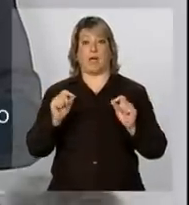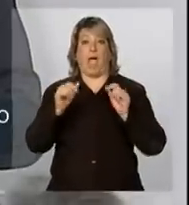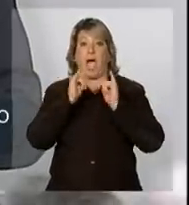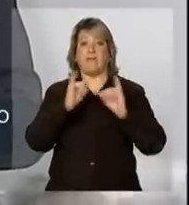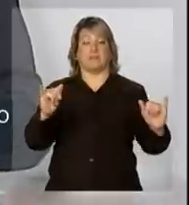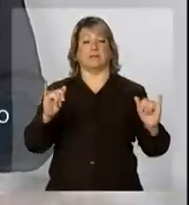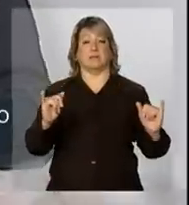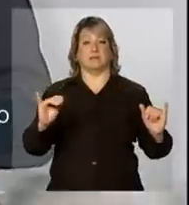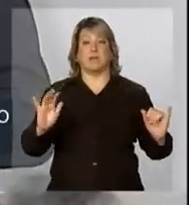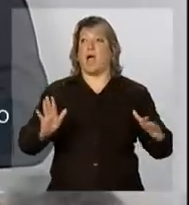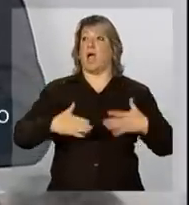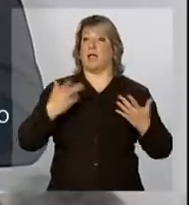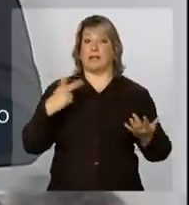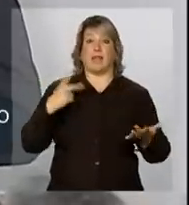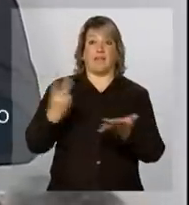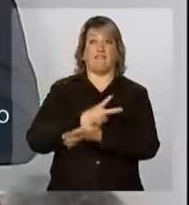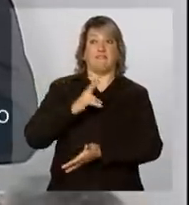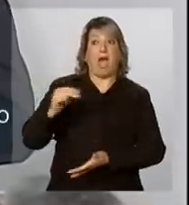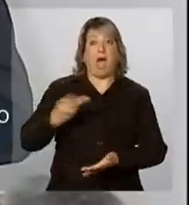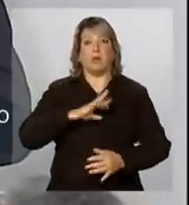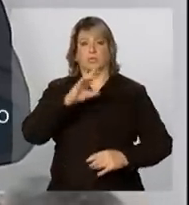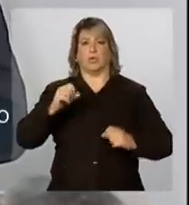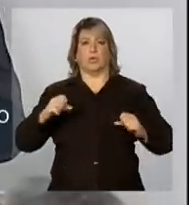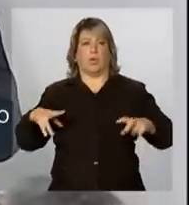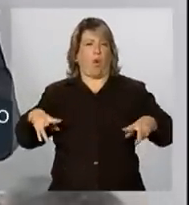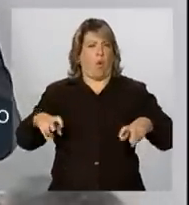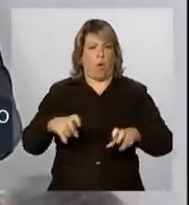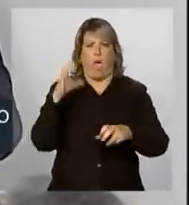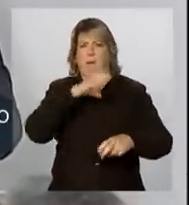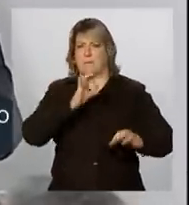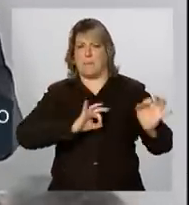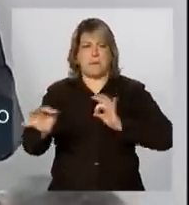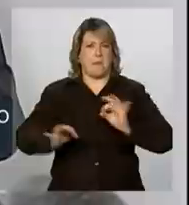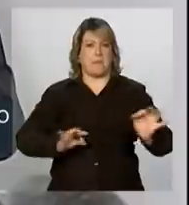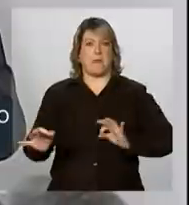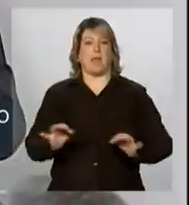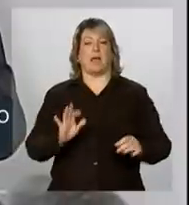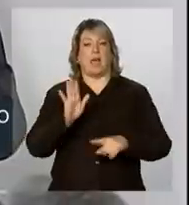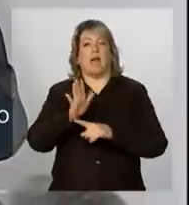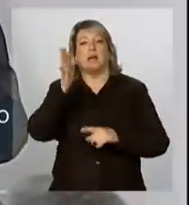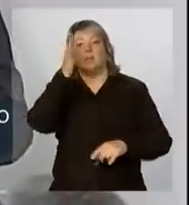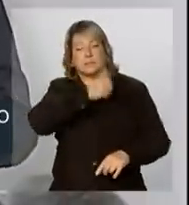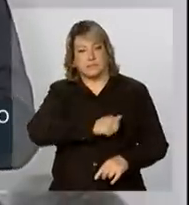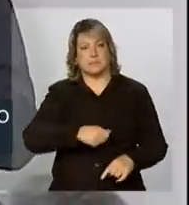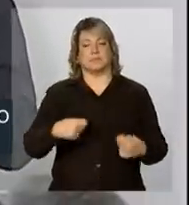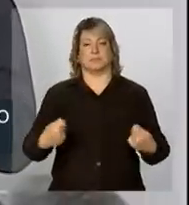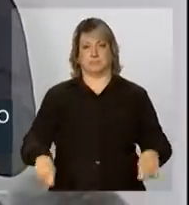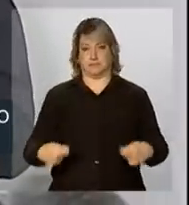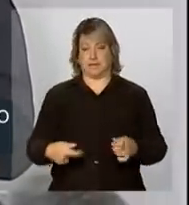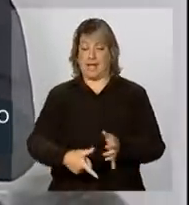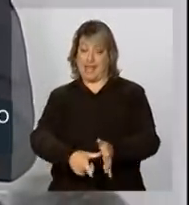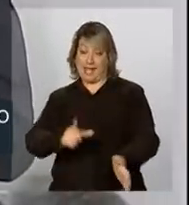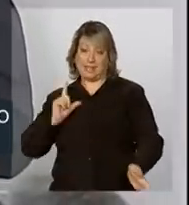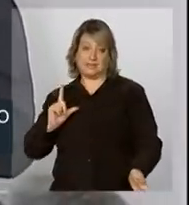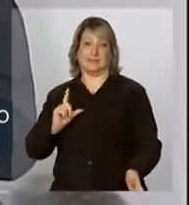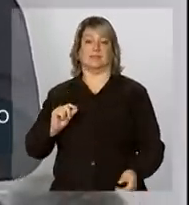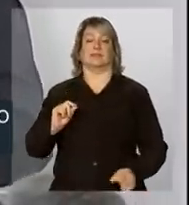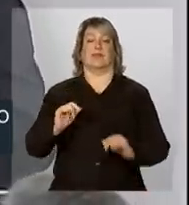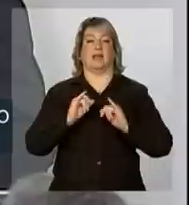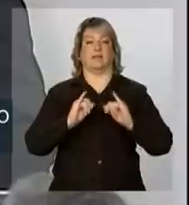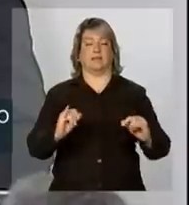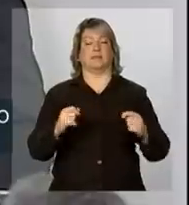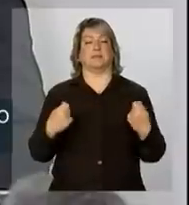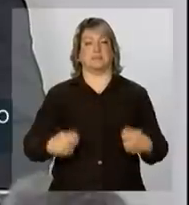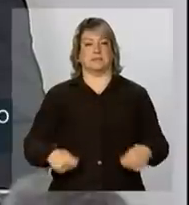de clima e tempo com qualidade e com a antecidade que se deseja